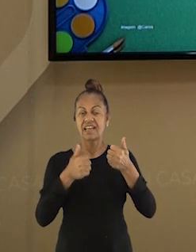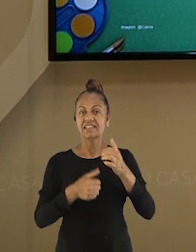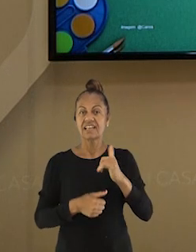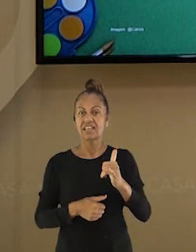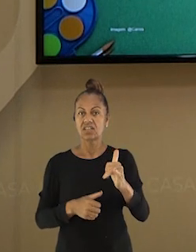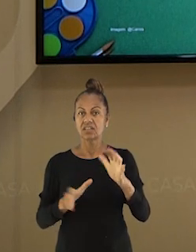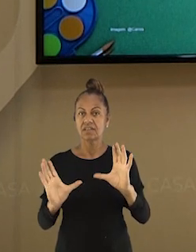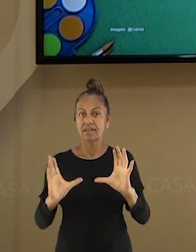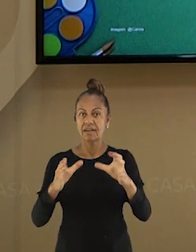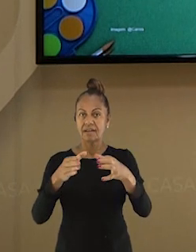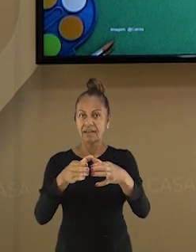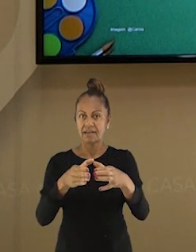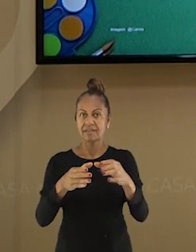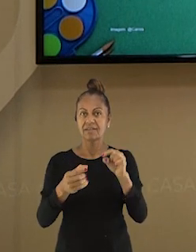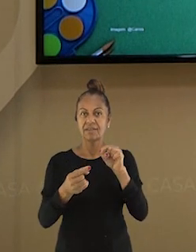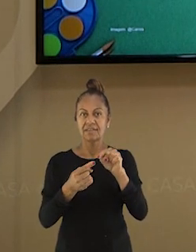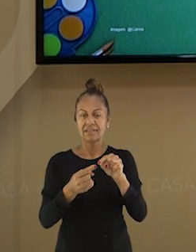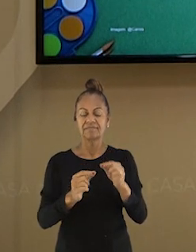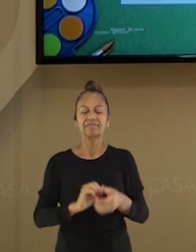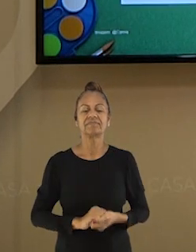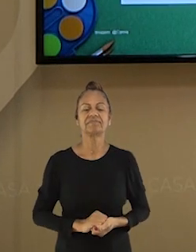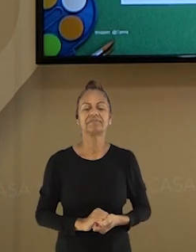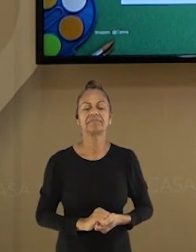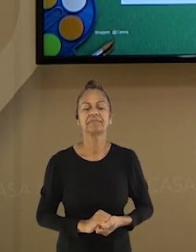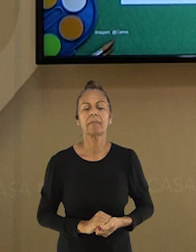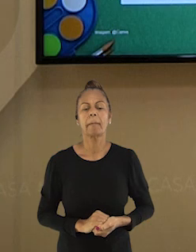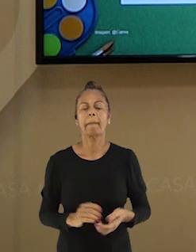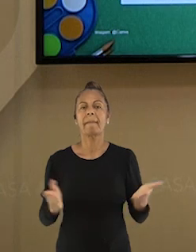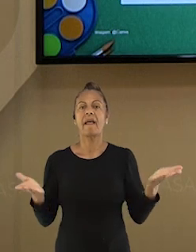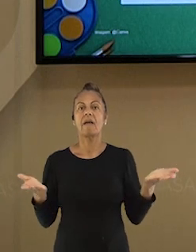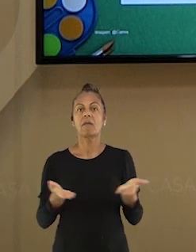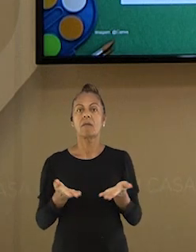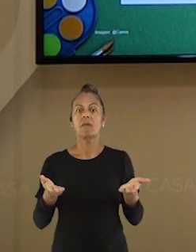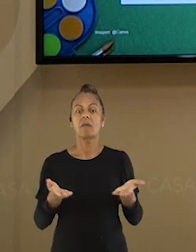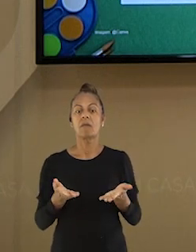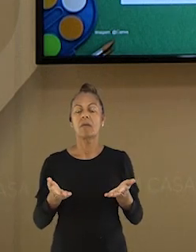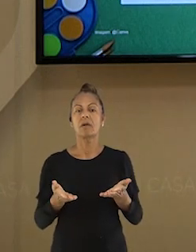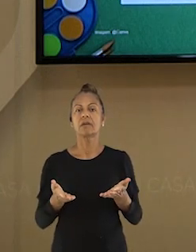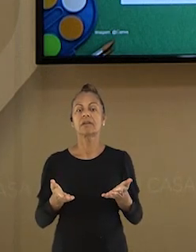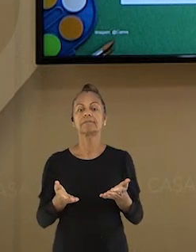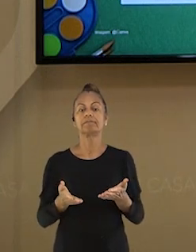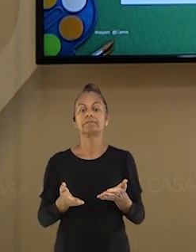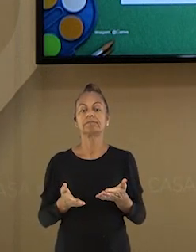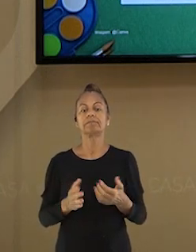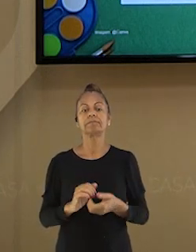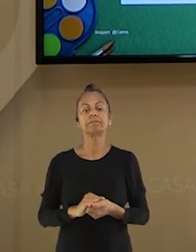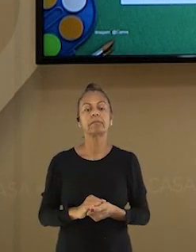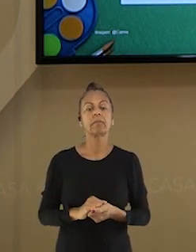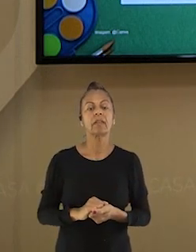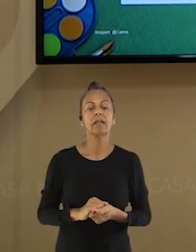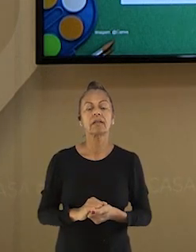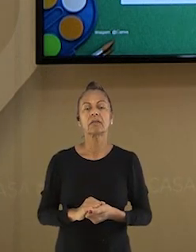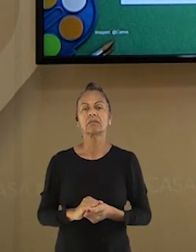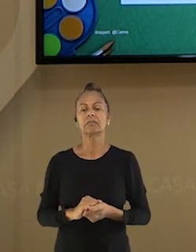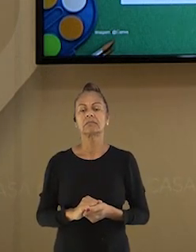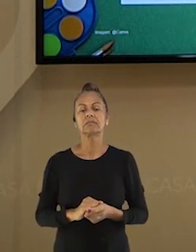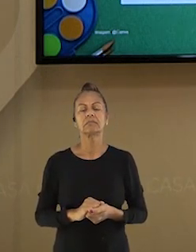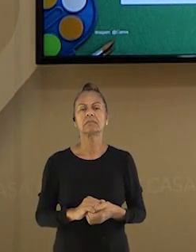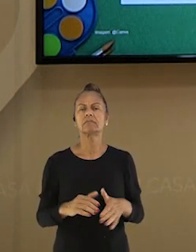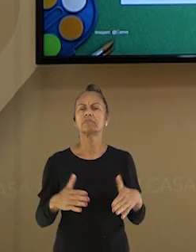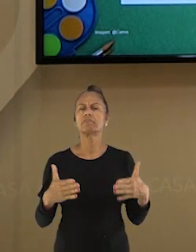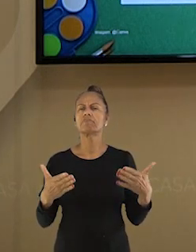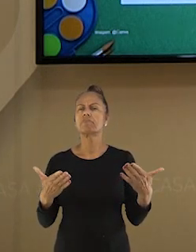categoria. Vamos para a nossa última questão. Qual a atitude abaixo que não contribui para a